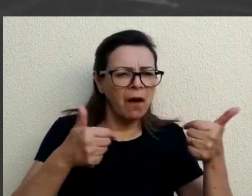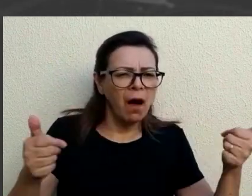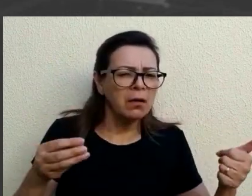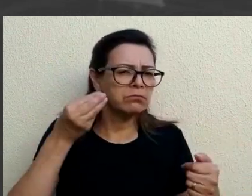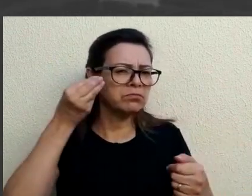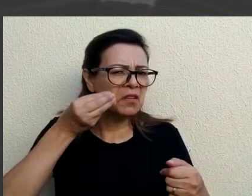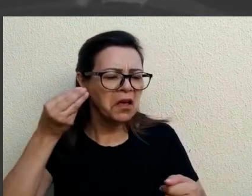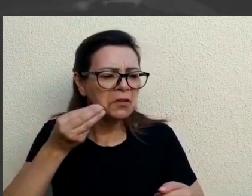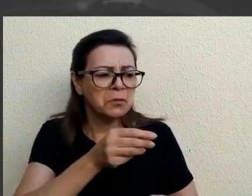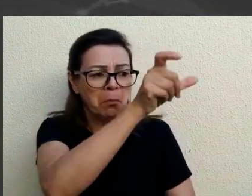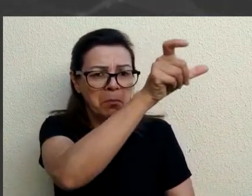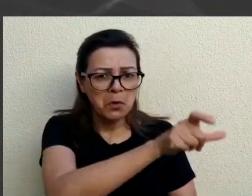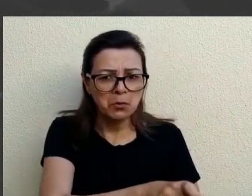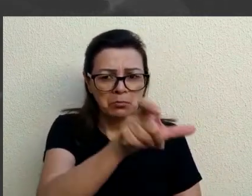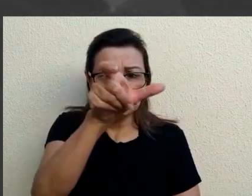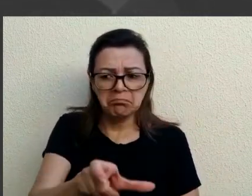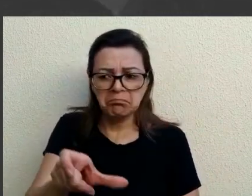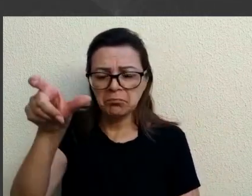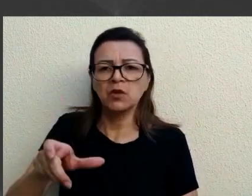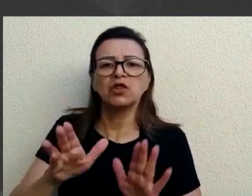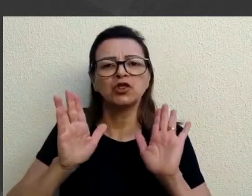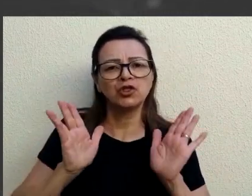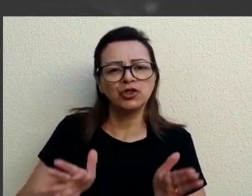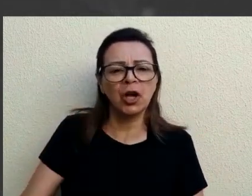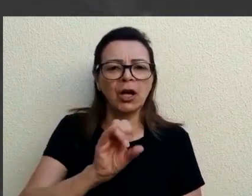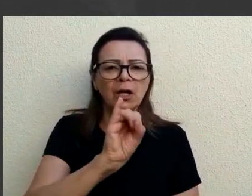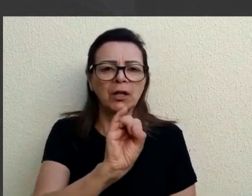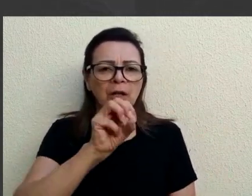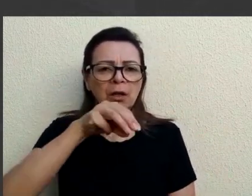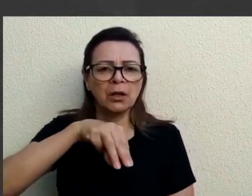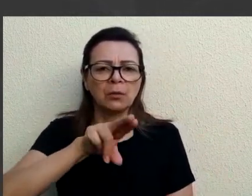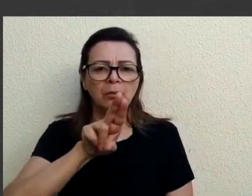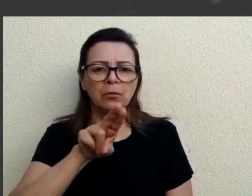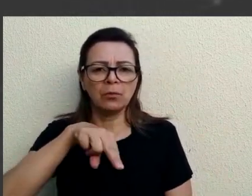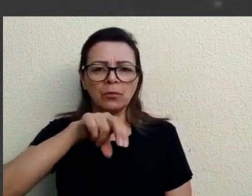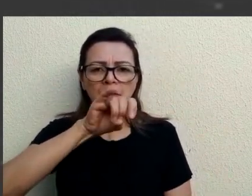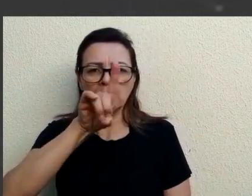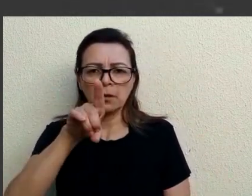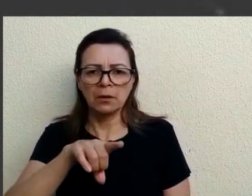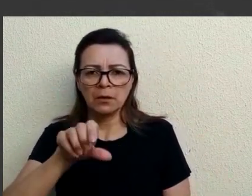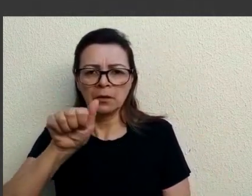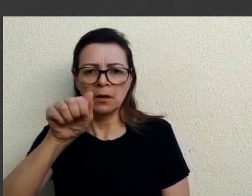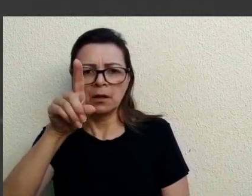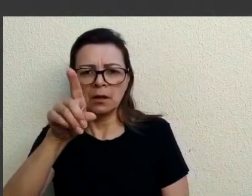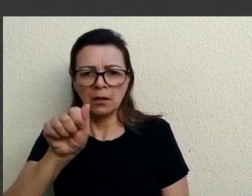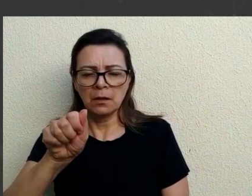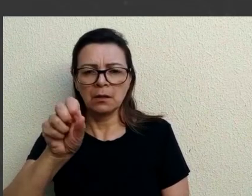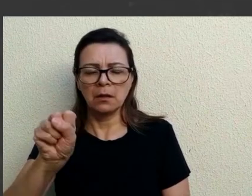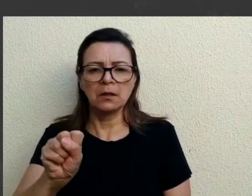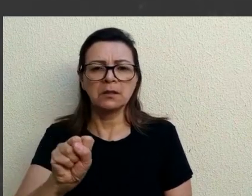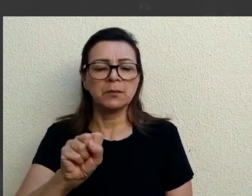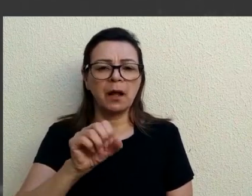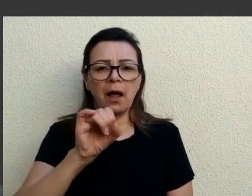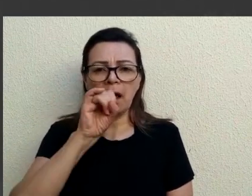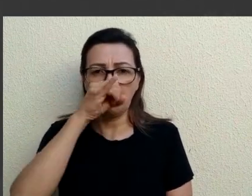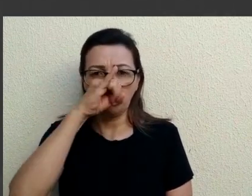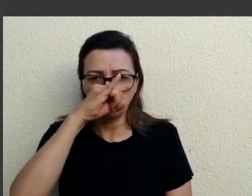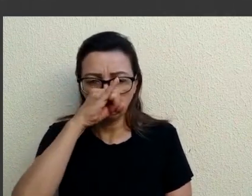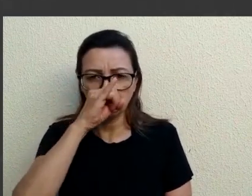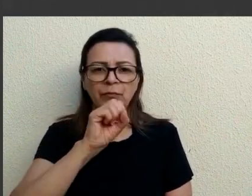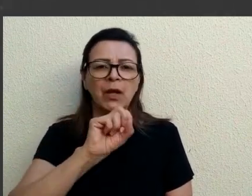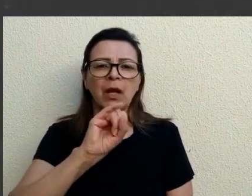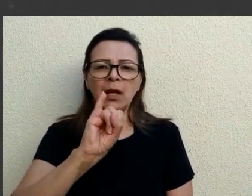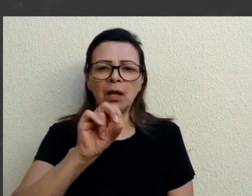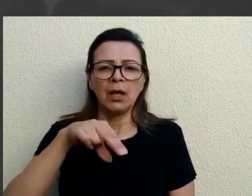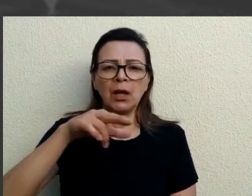fez diversos testes com pessoas que foram imunizadas para a influenza, pessoas que tiveram dengue, pessoas que tiveram